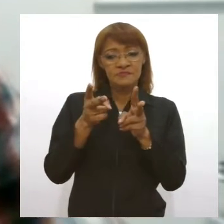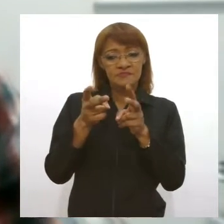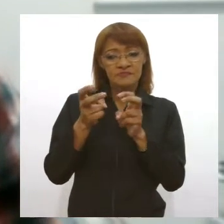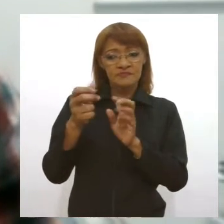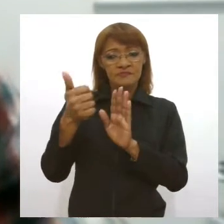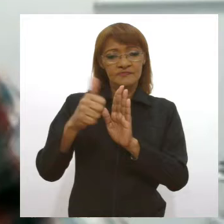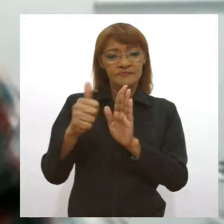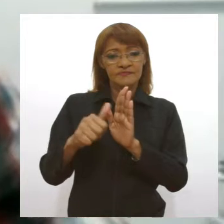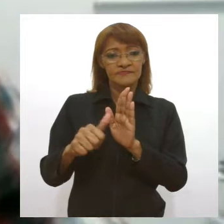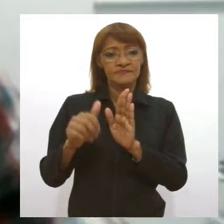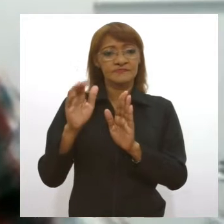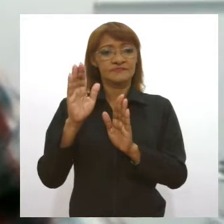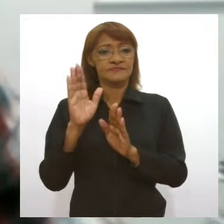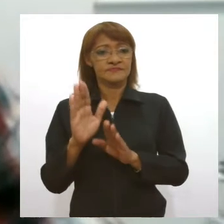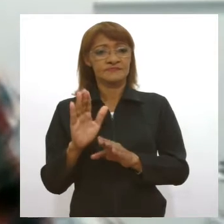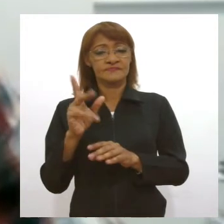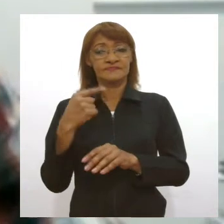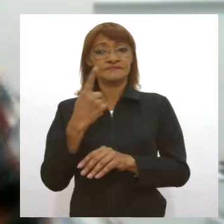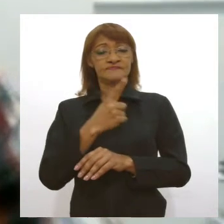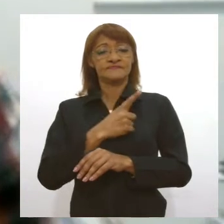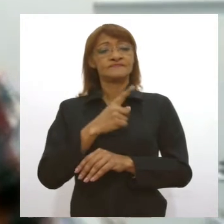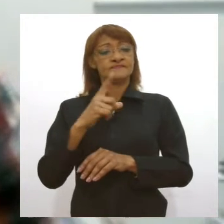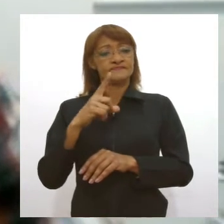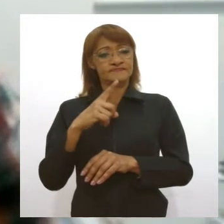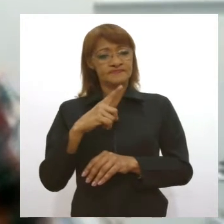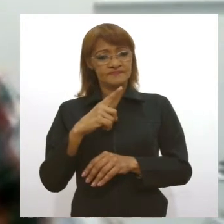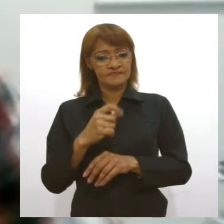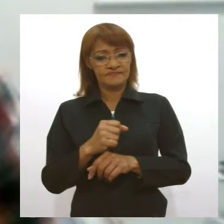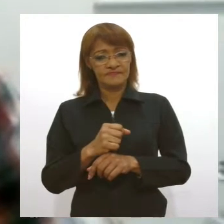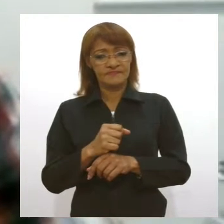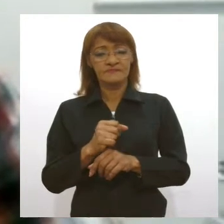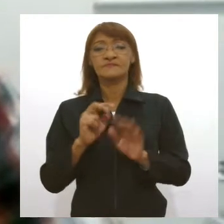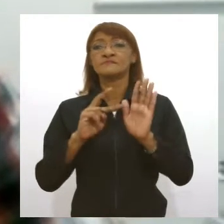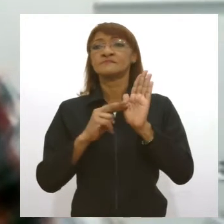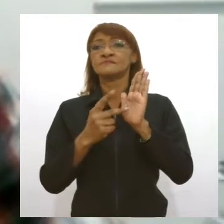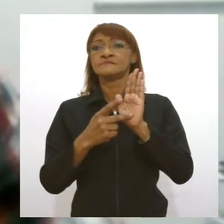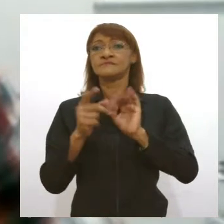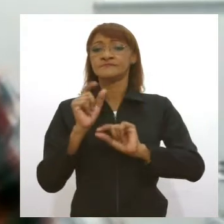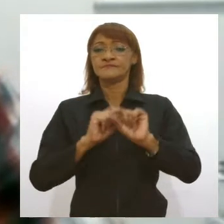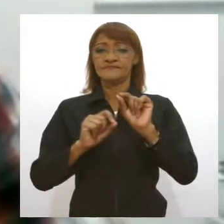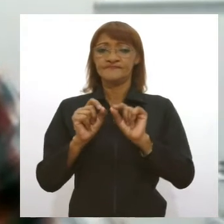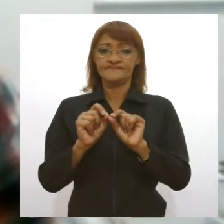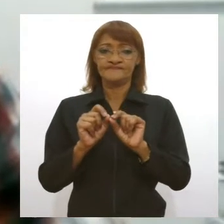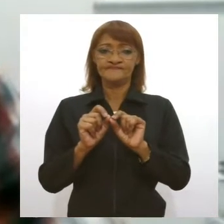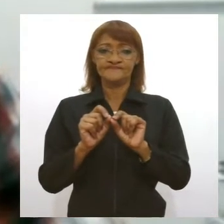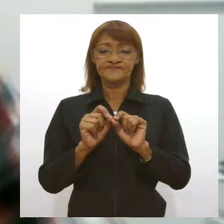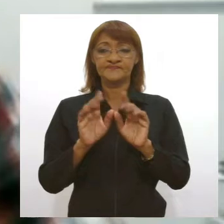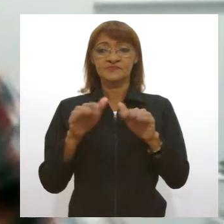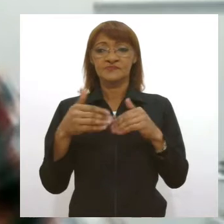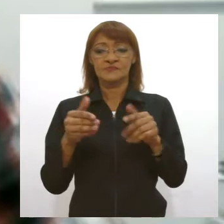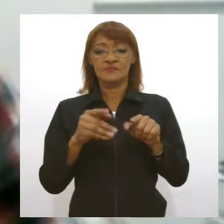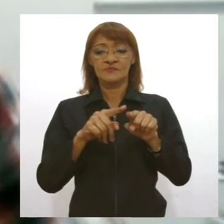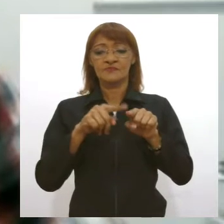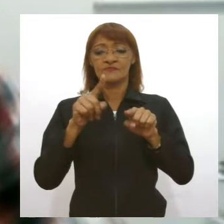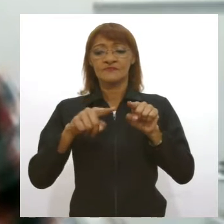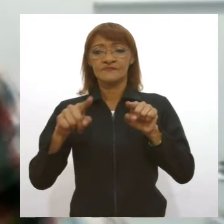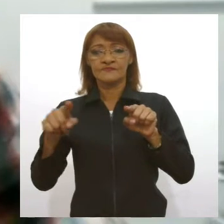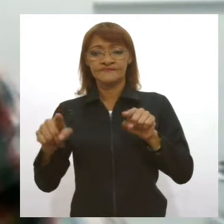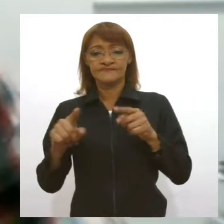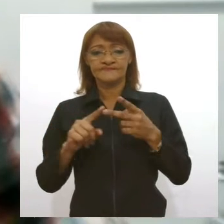vigilância genômica que nós fazemos. O que é isso? É para saber quais variantes, quais